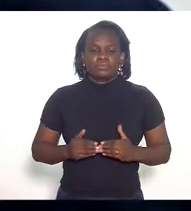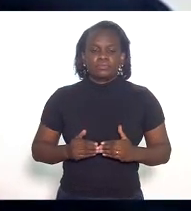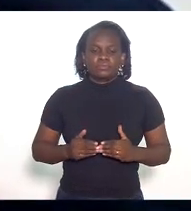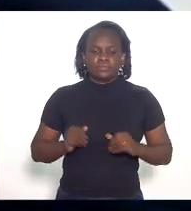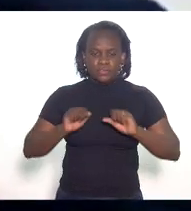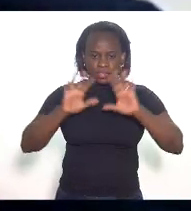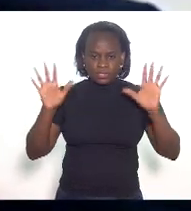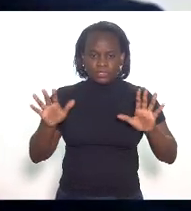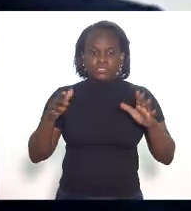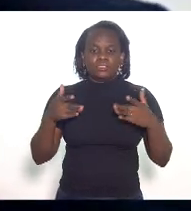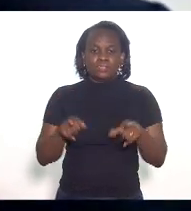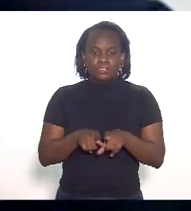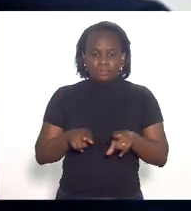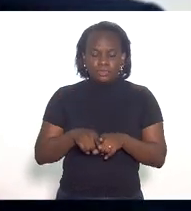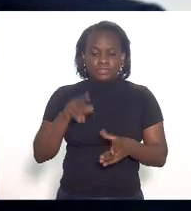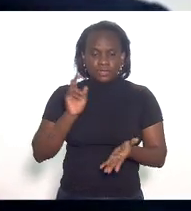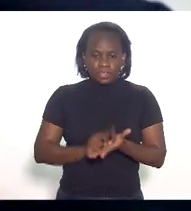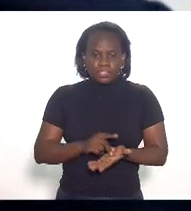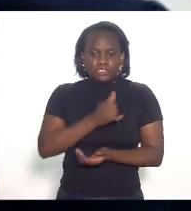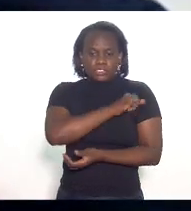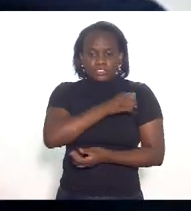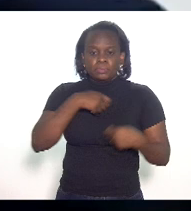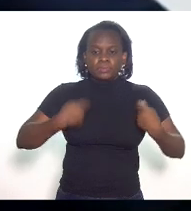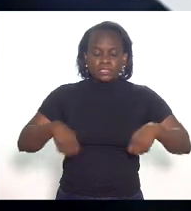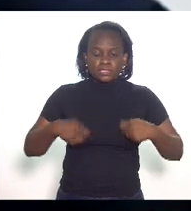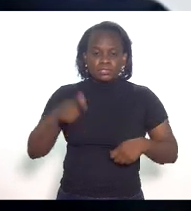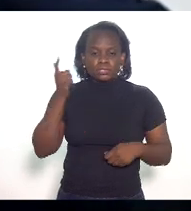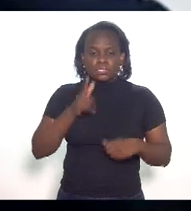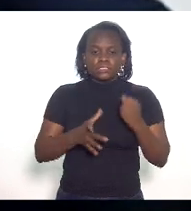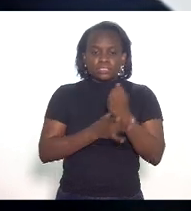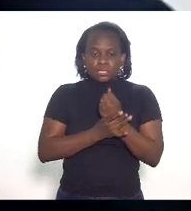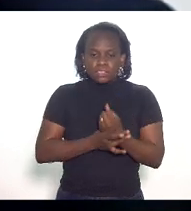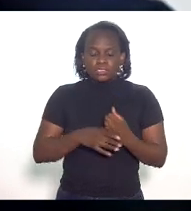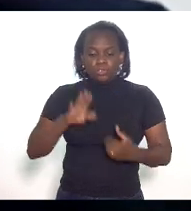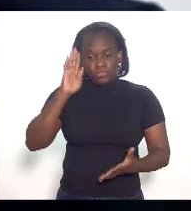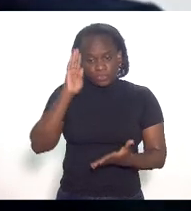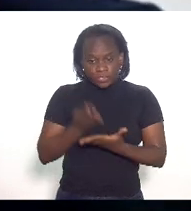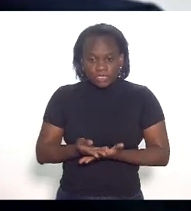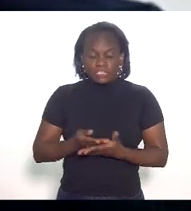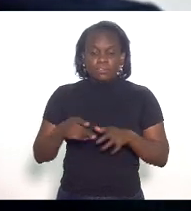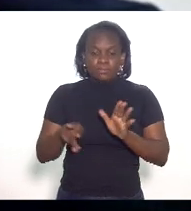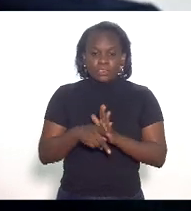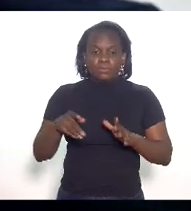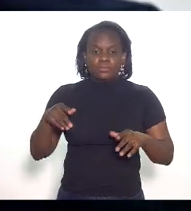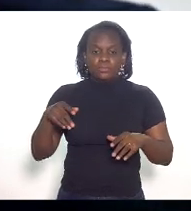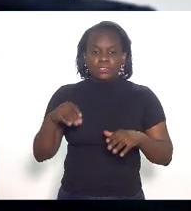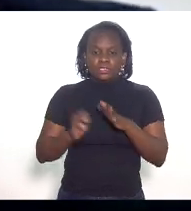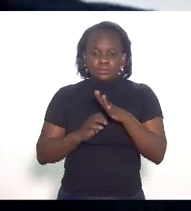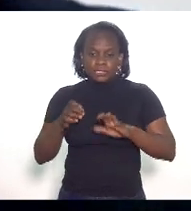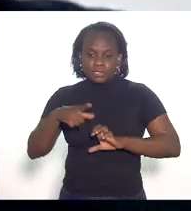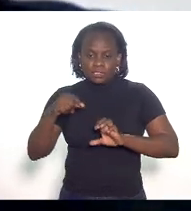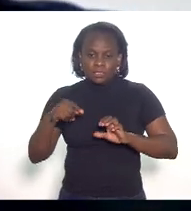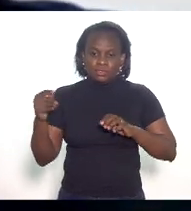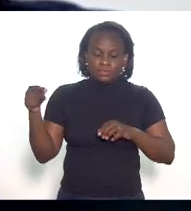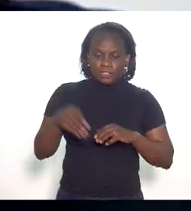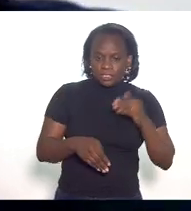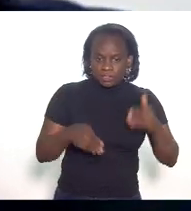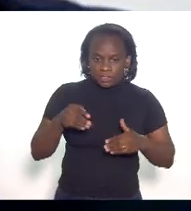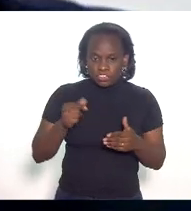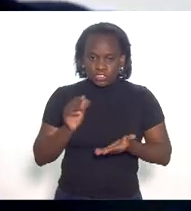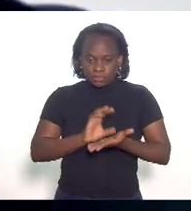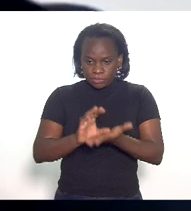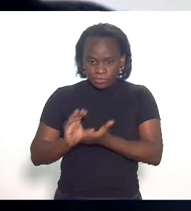realmente o Rio de Janeiro precisa garantir ganhar a confiança dos investidores e